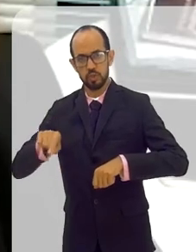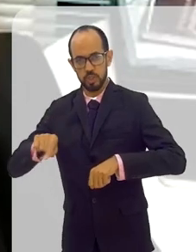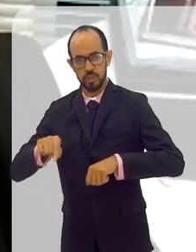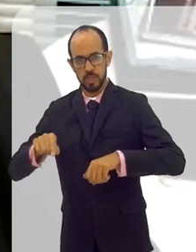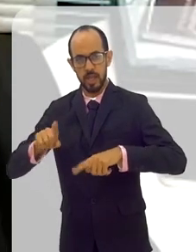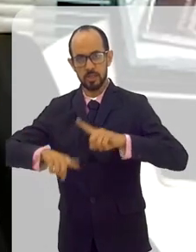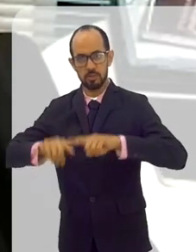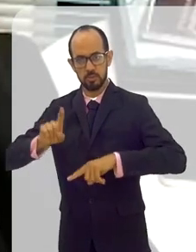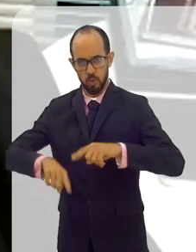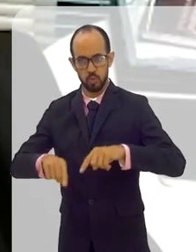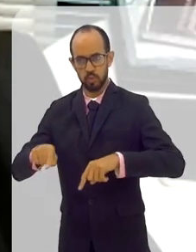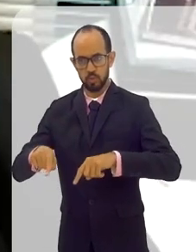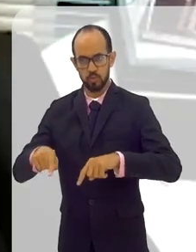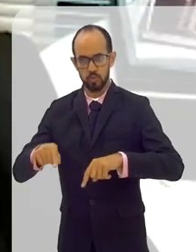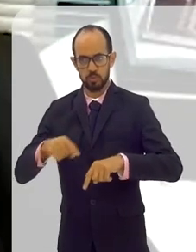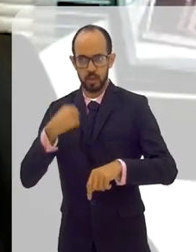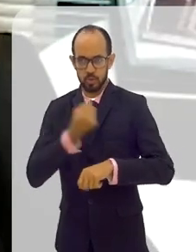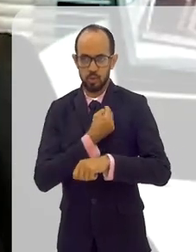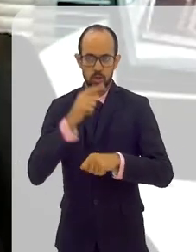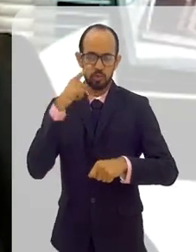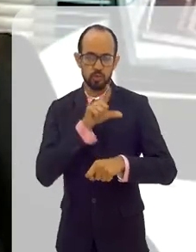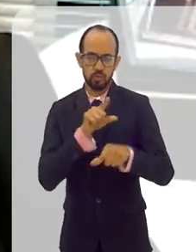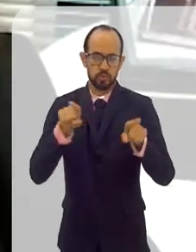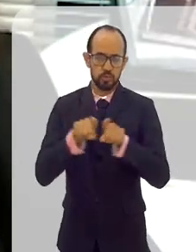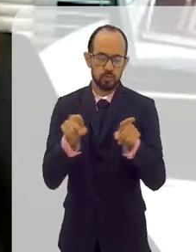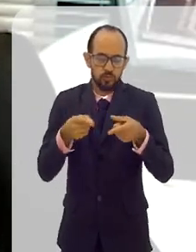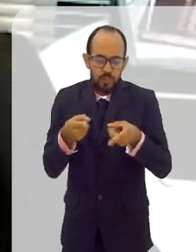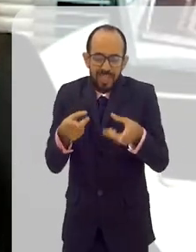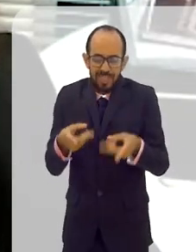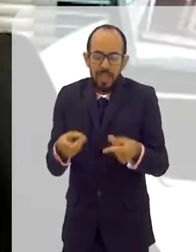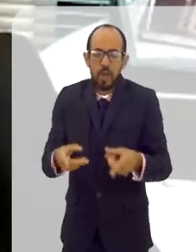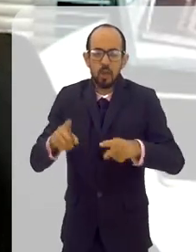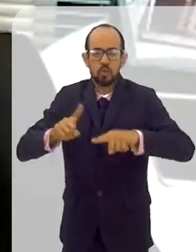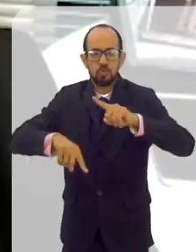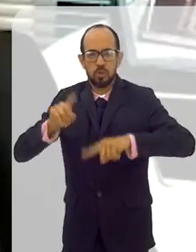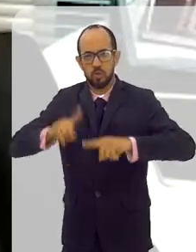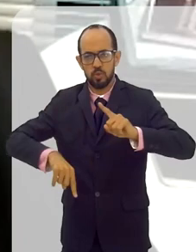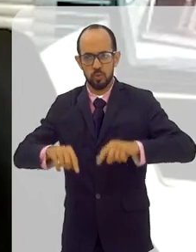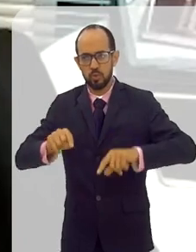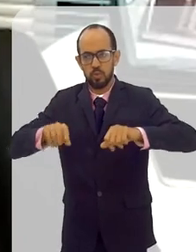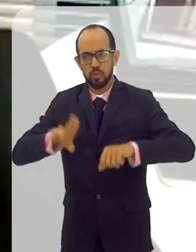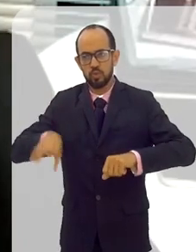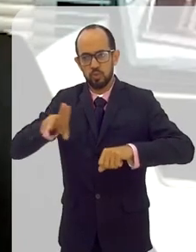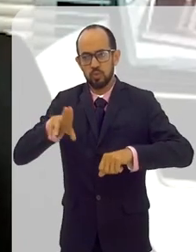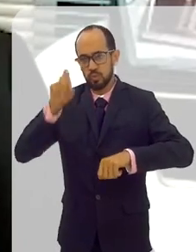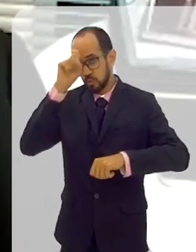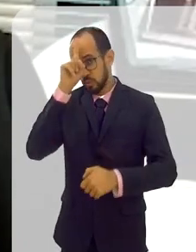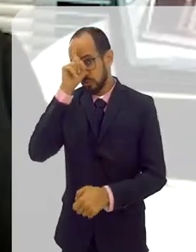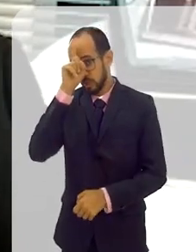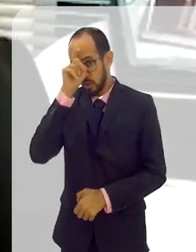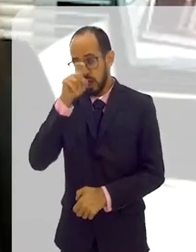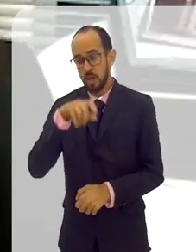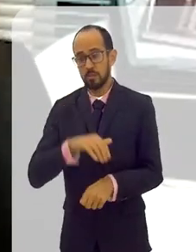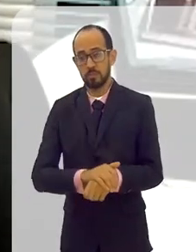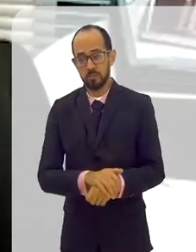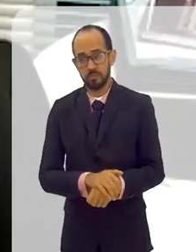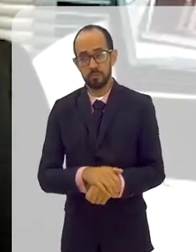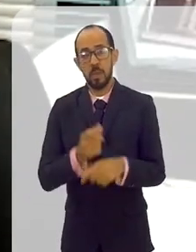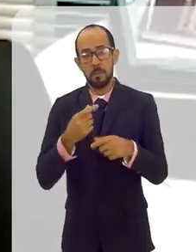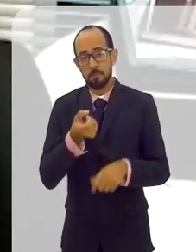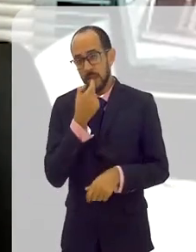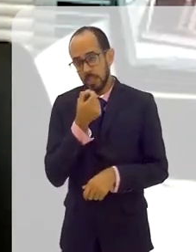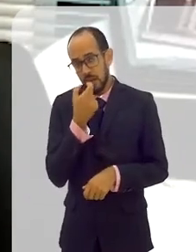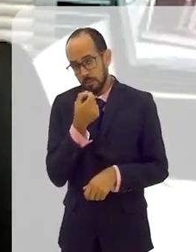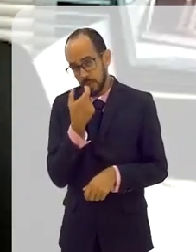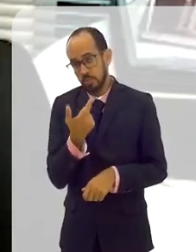consumidor para que nós possamos vender os produtos de uso hospitalar,